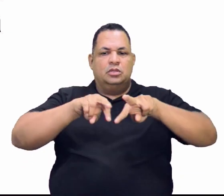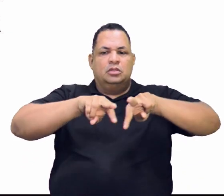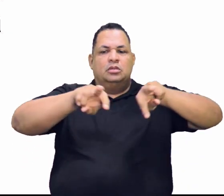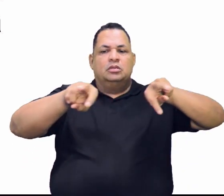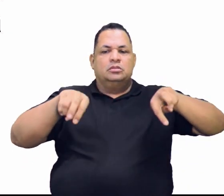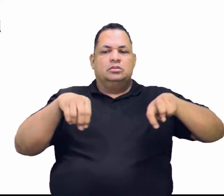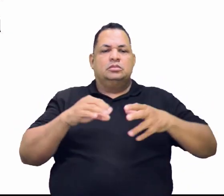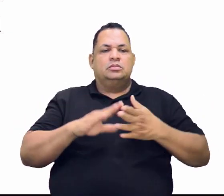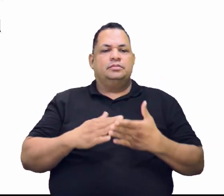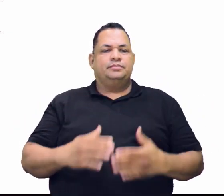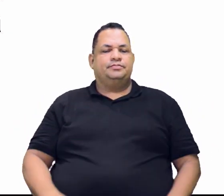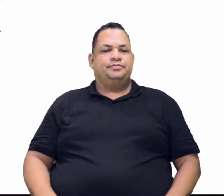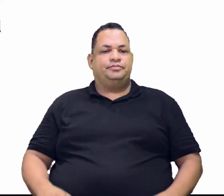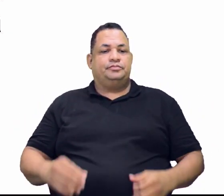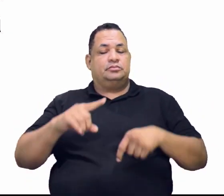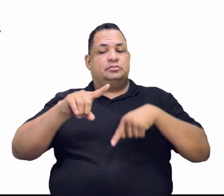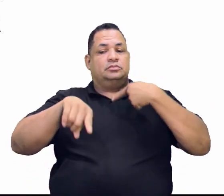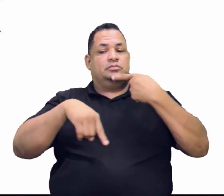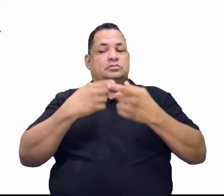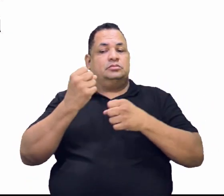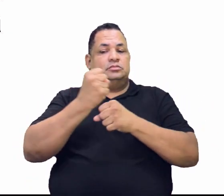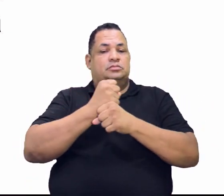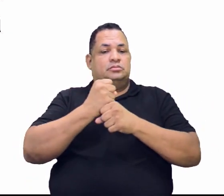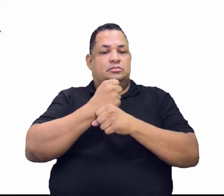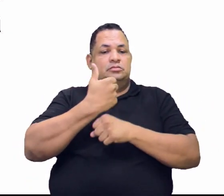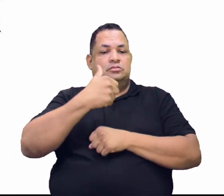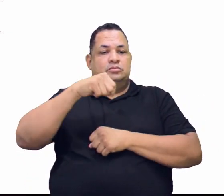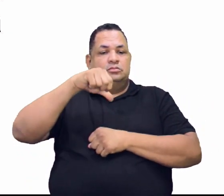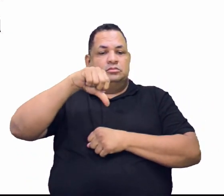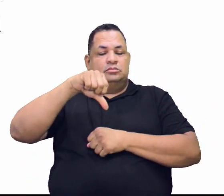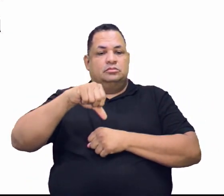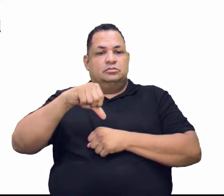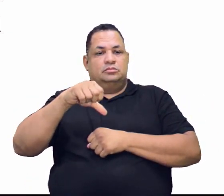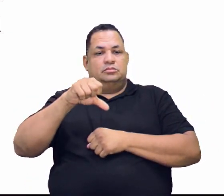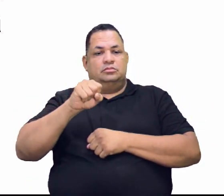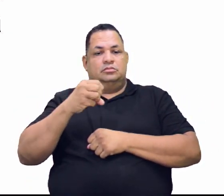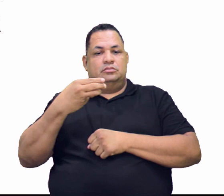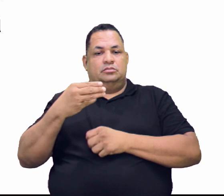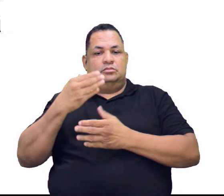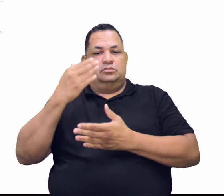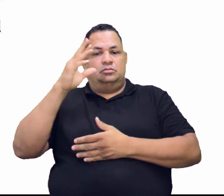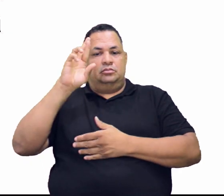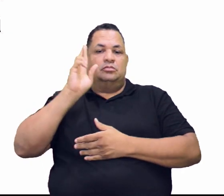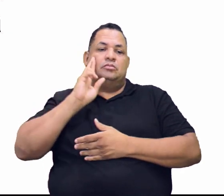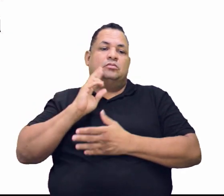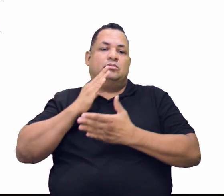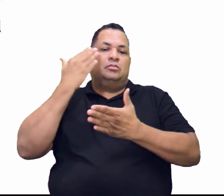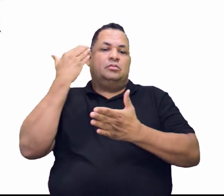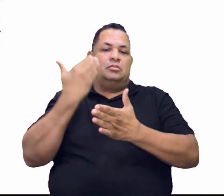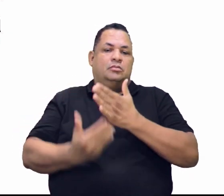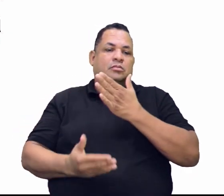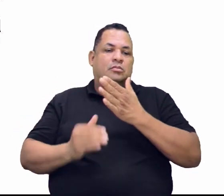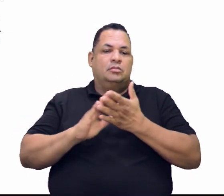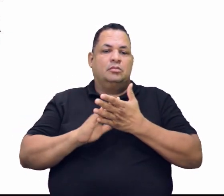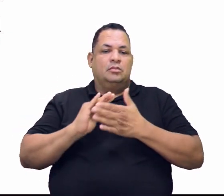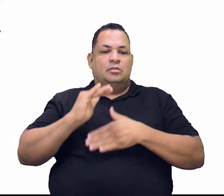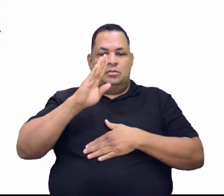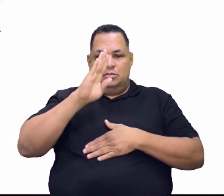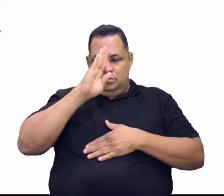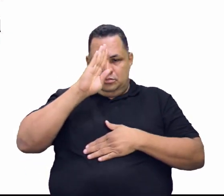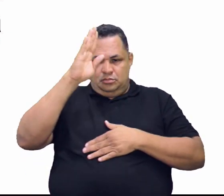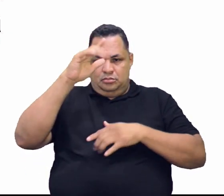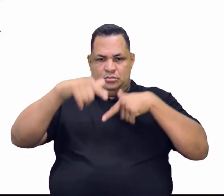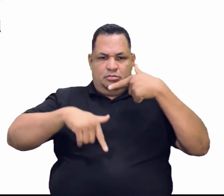explorar a caçeterita. Em 83, Rondônia perde a colocação de maior produtora.